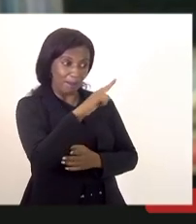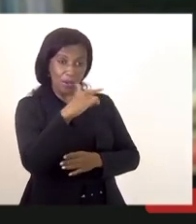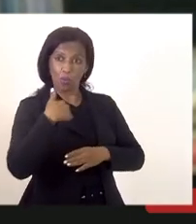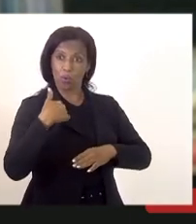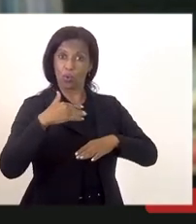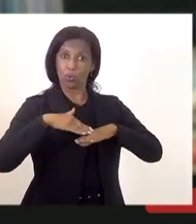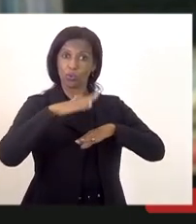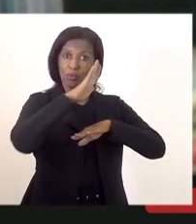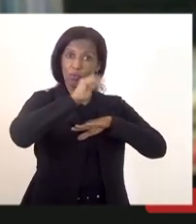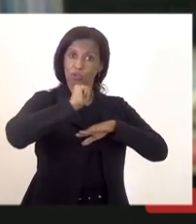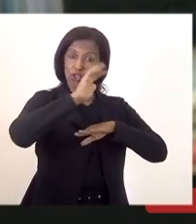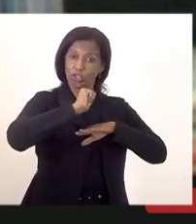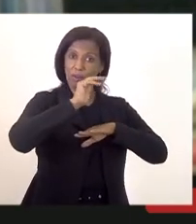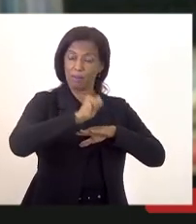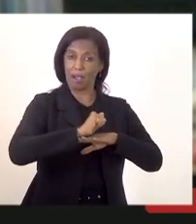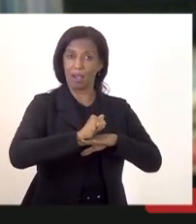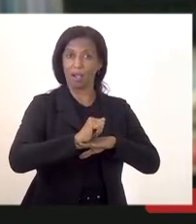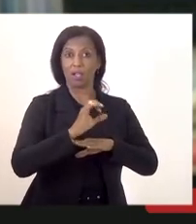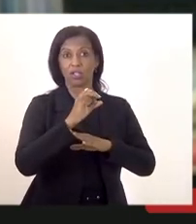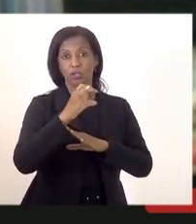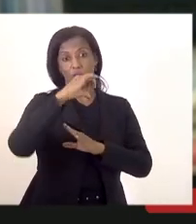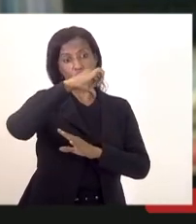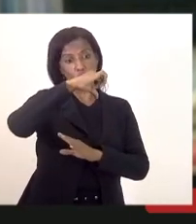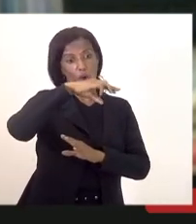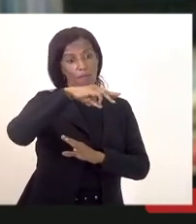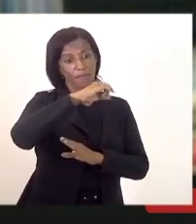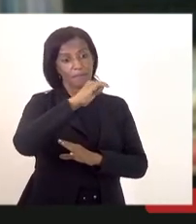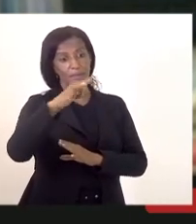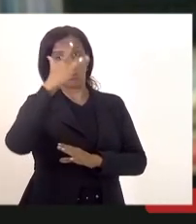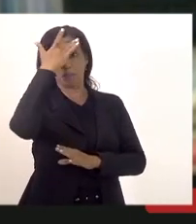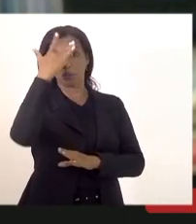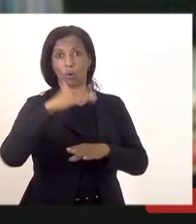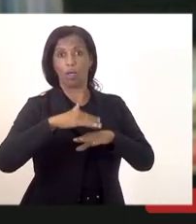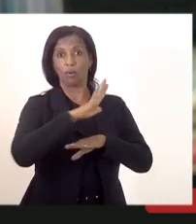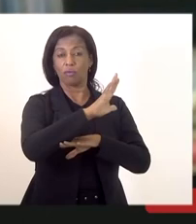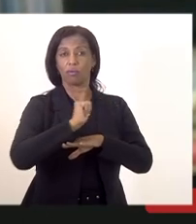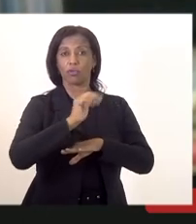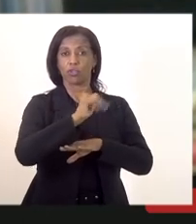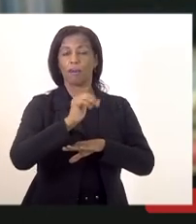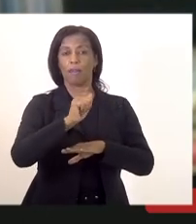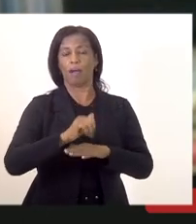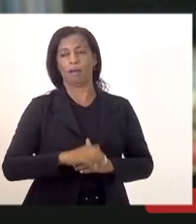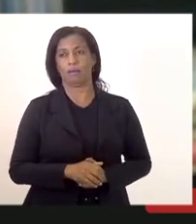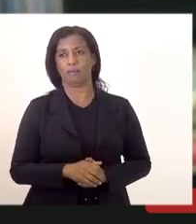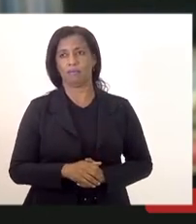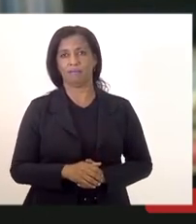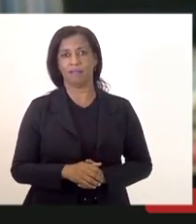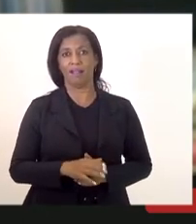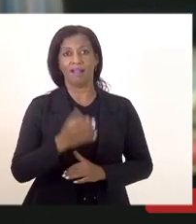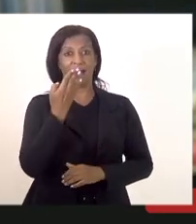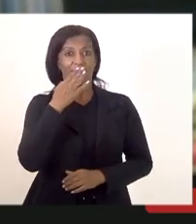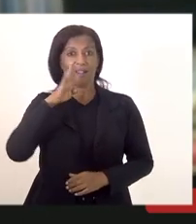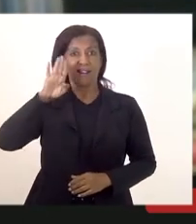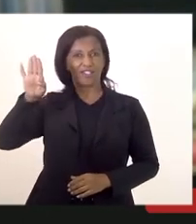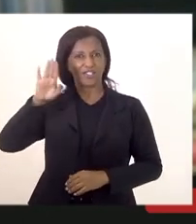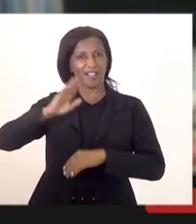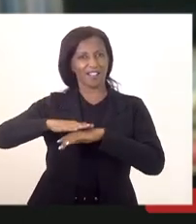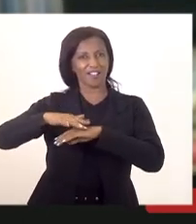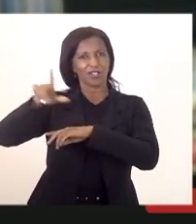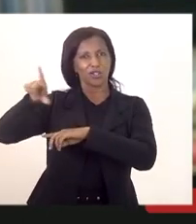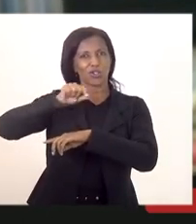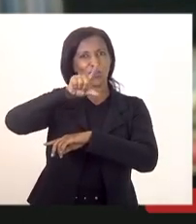chamamento de três vezes o número de vagas ou seja 9 mil candidatos então esses 9 mil candidatos que serão selecionados